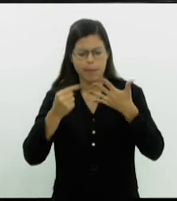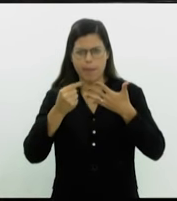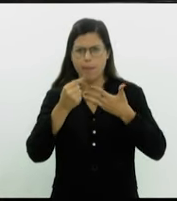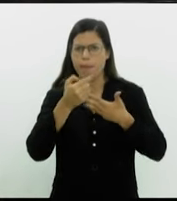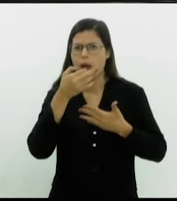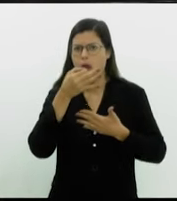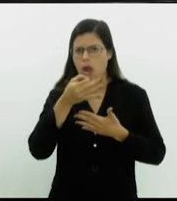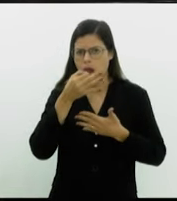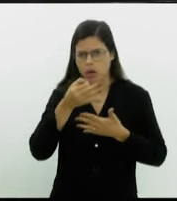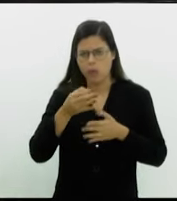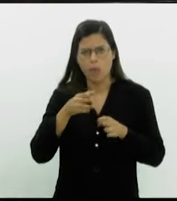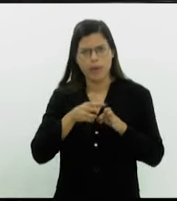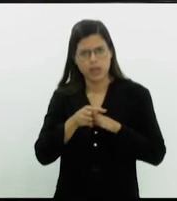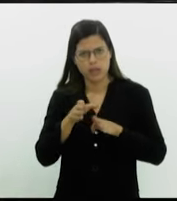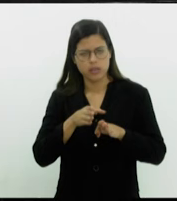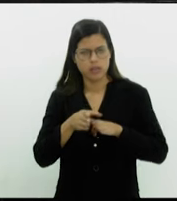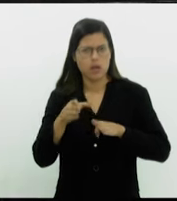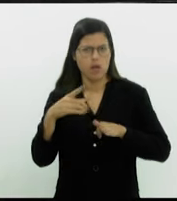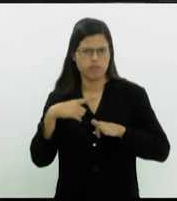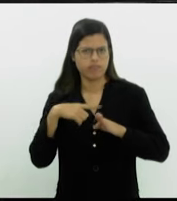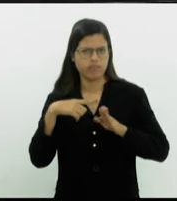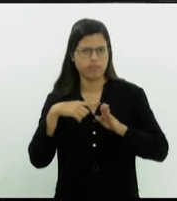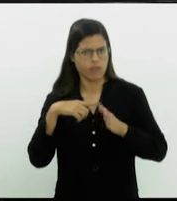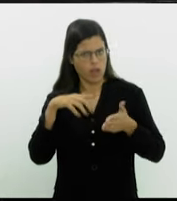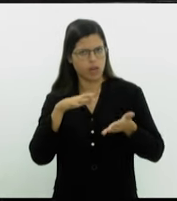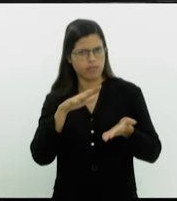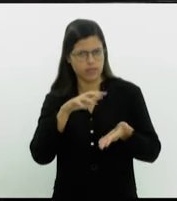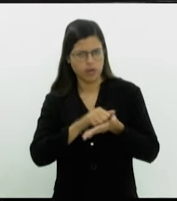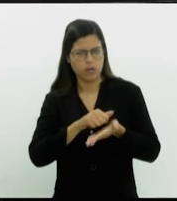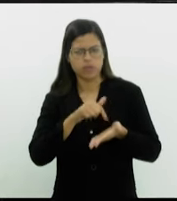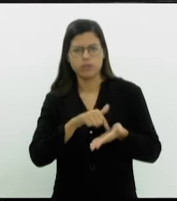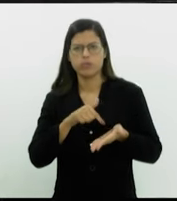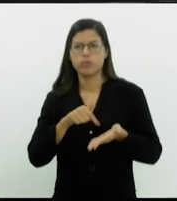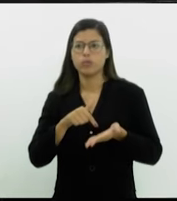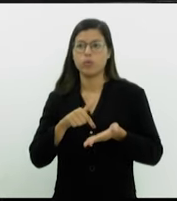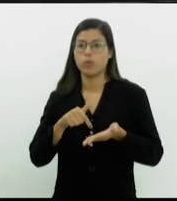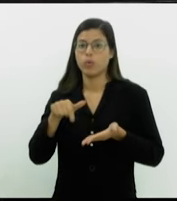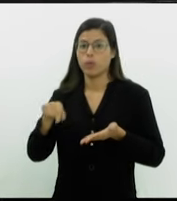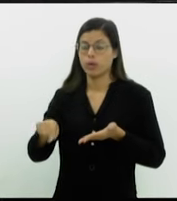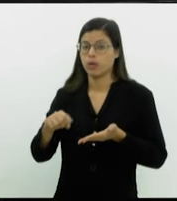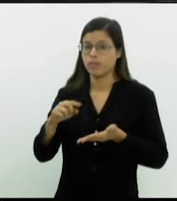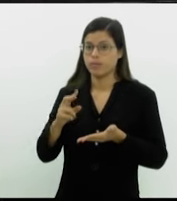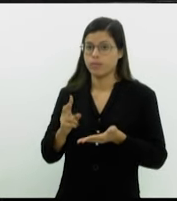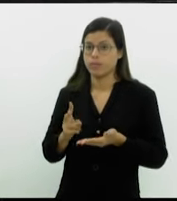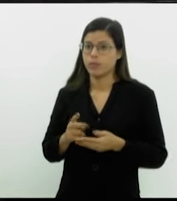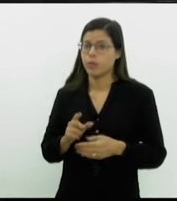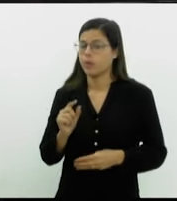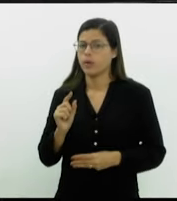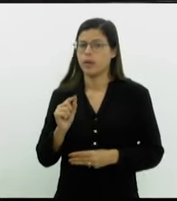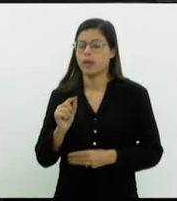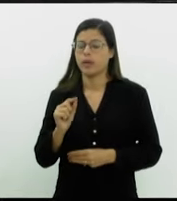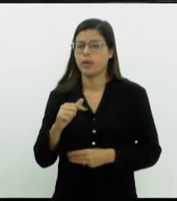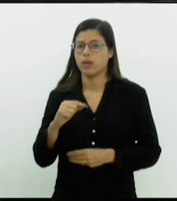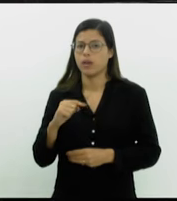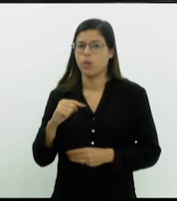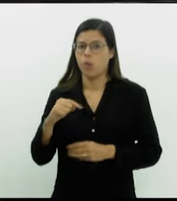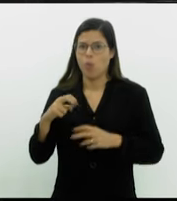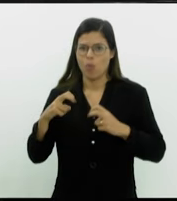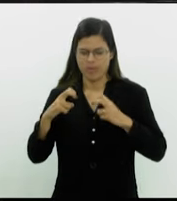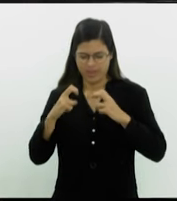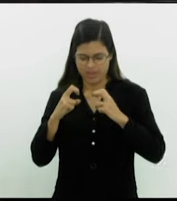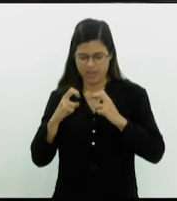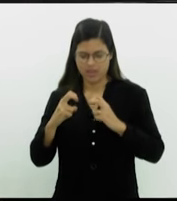está dito que a nossa via permanente, isto é, o trilho,